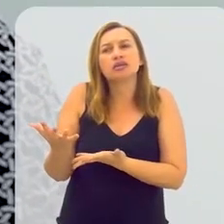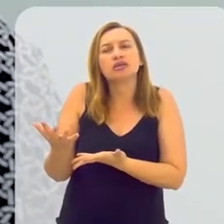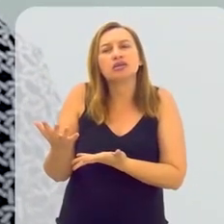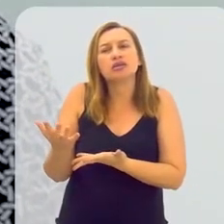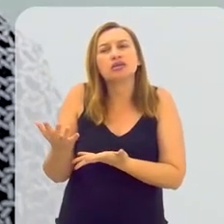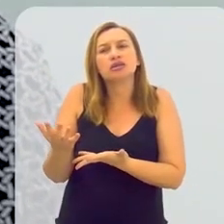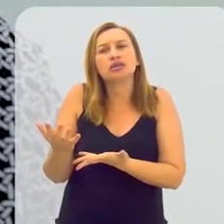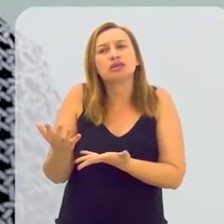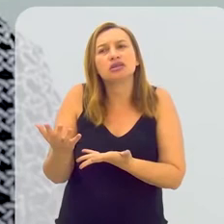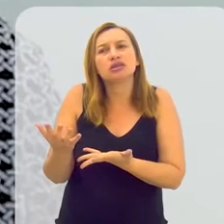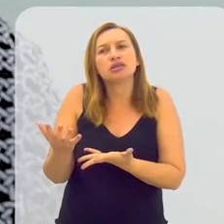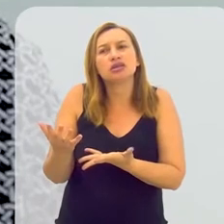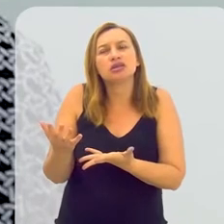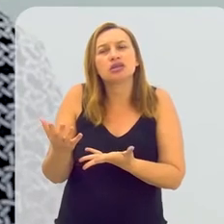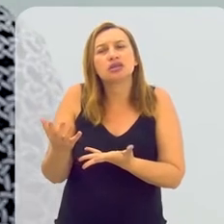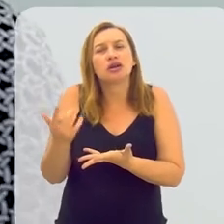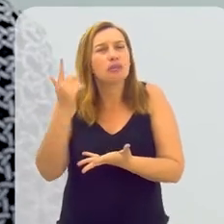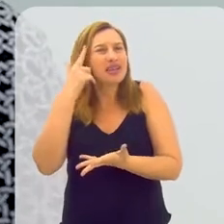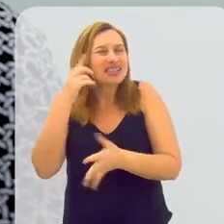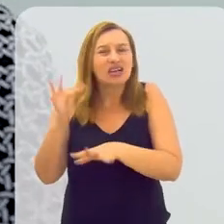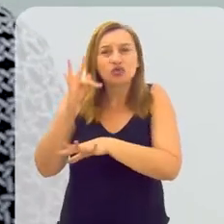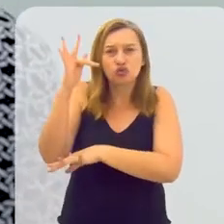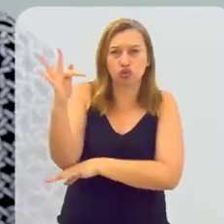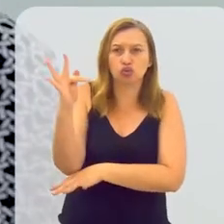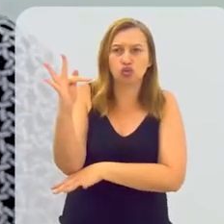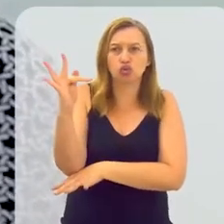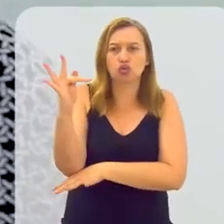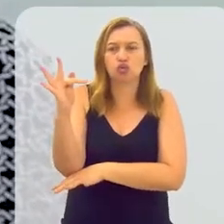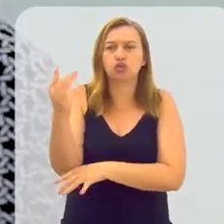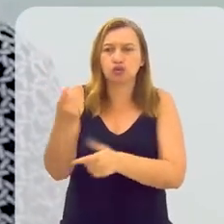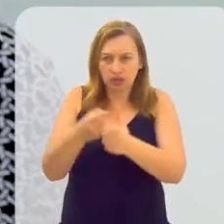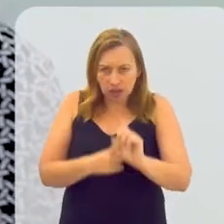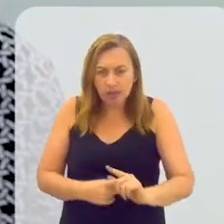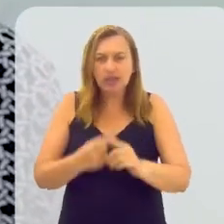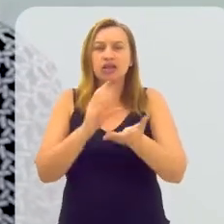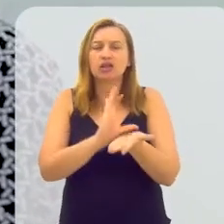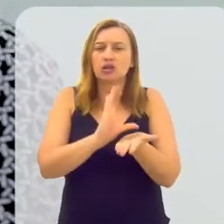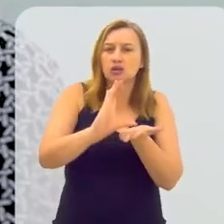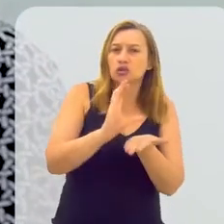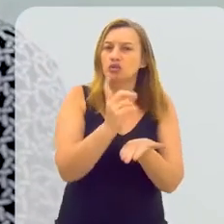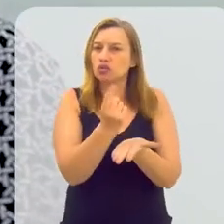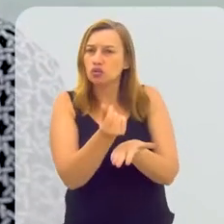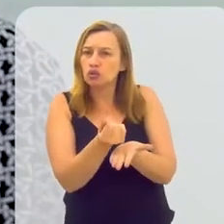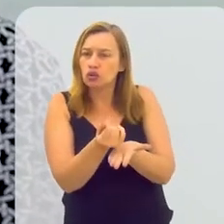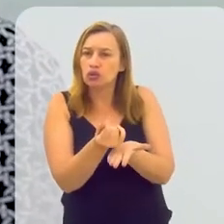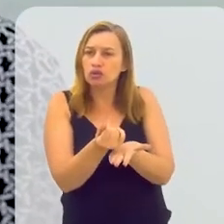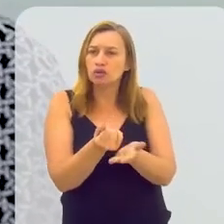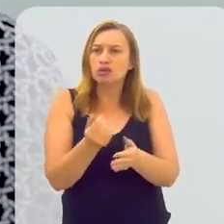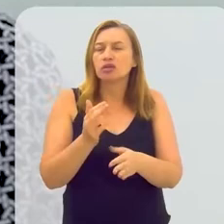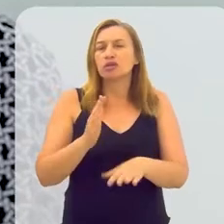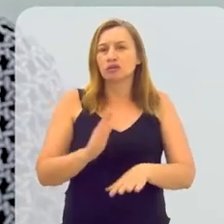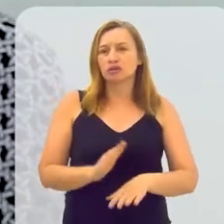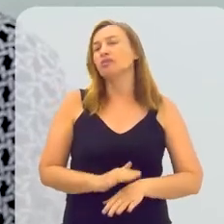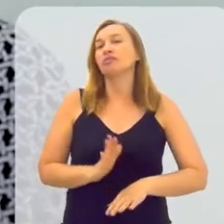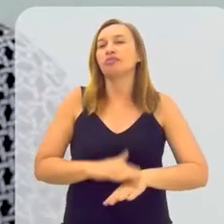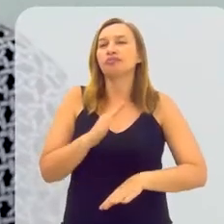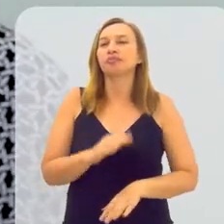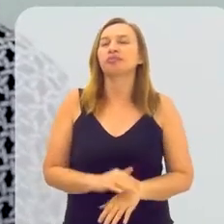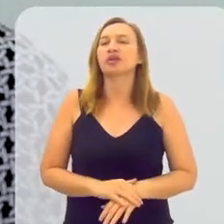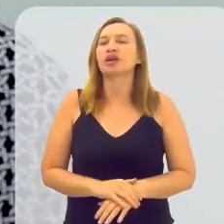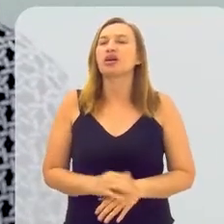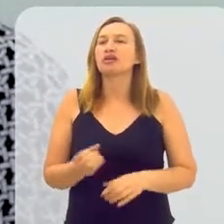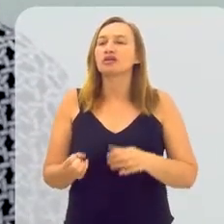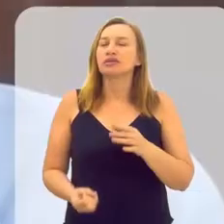perspectivas e desenhar o futuro menos dependente desses recursos e mais autossuficiente?